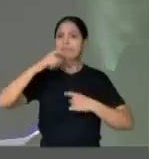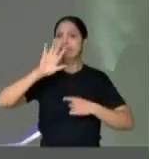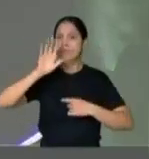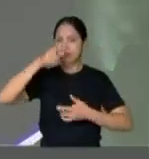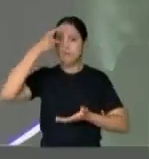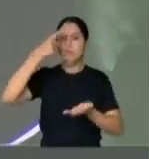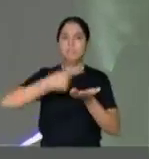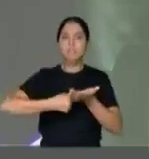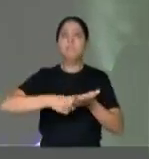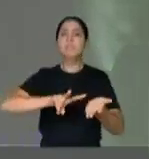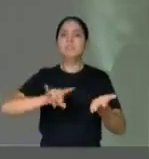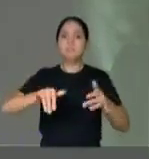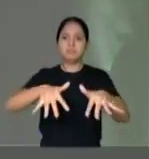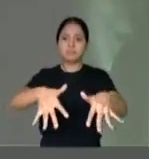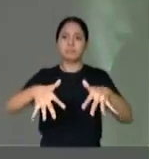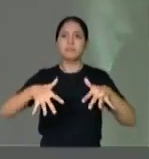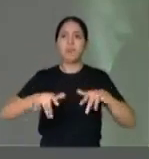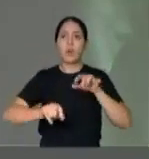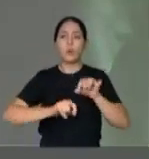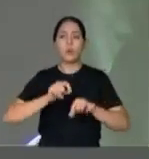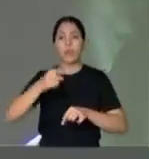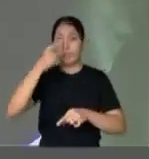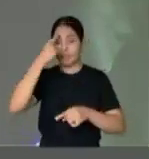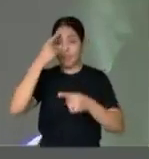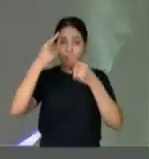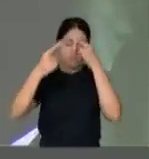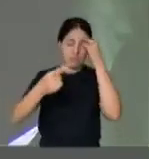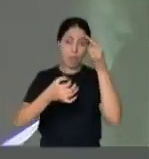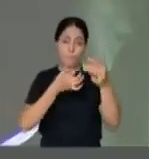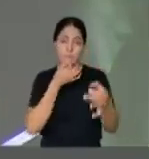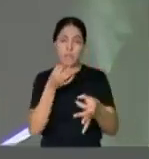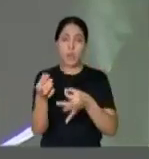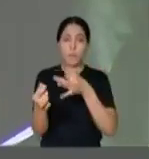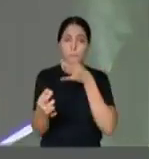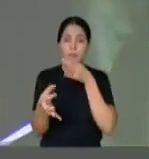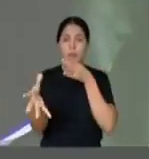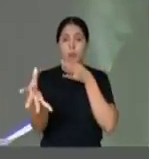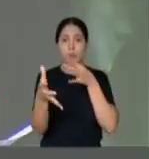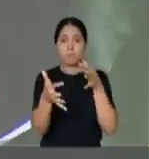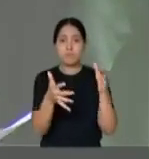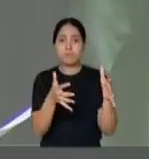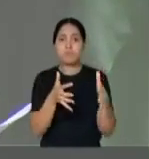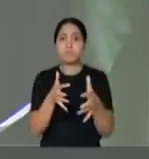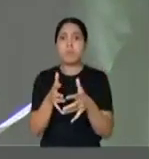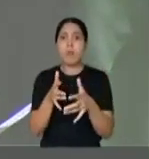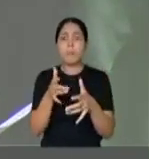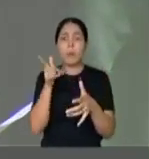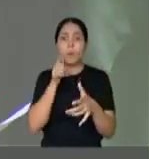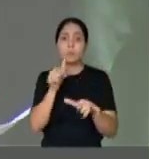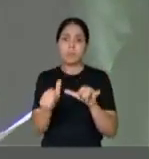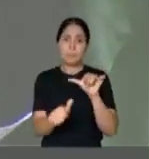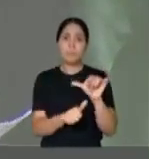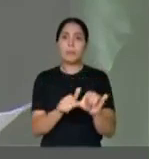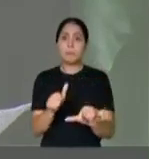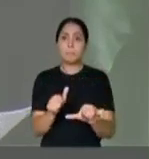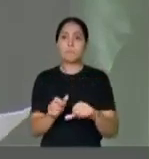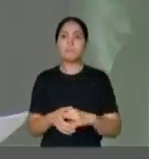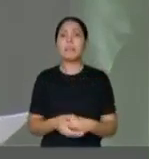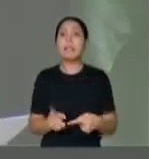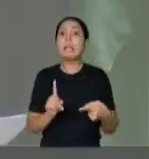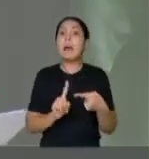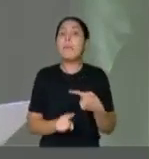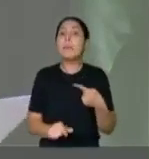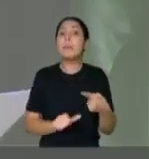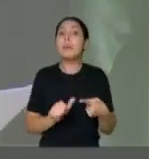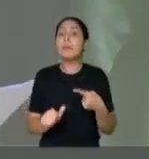ela vai colher as ideias e opiniões para fazer mudanças. E a primeira